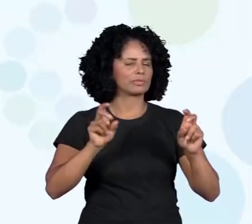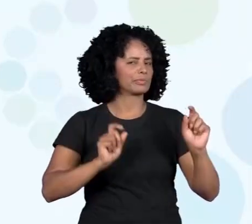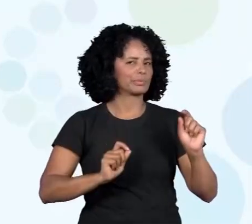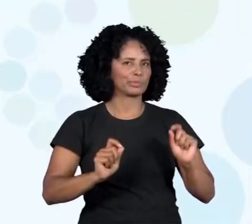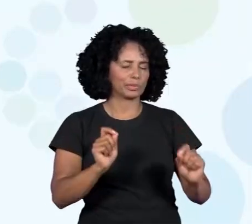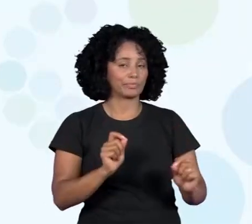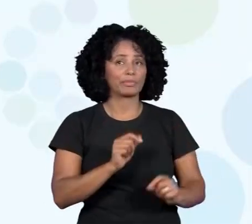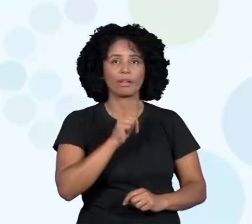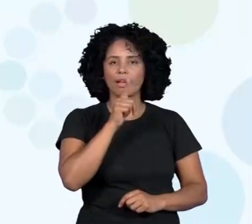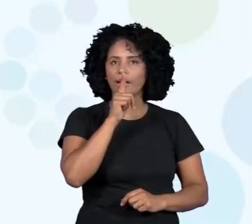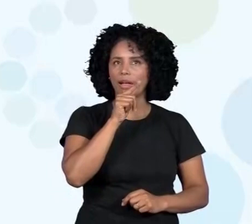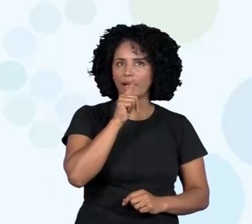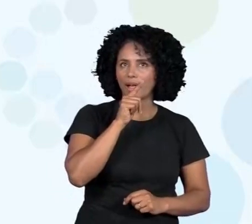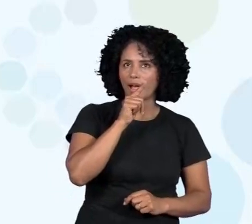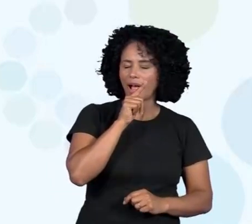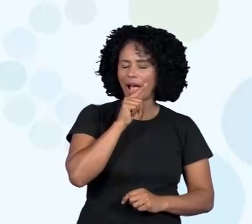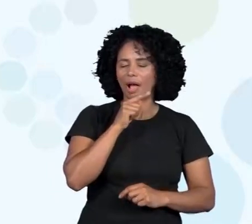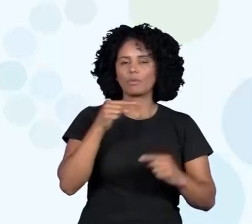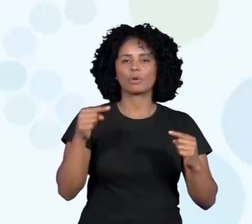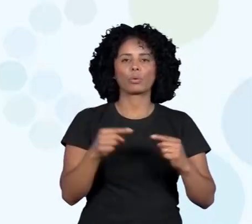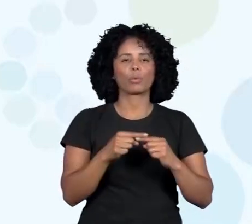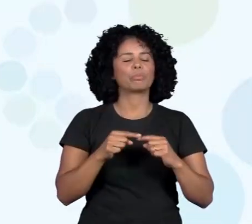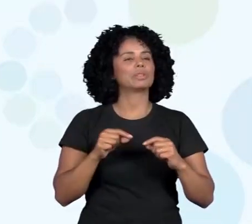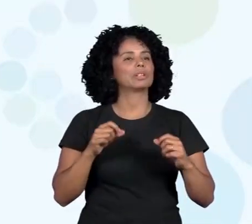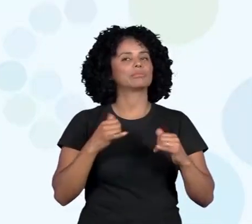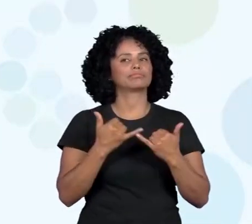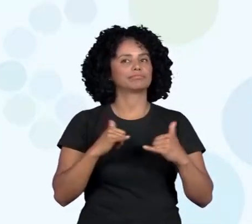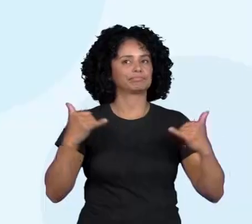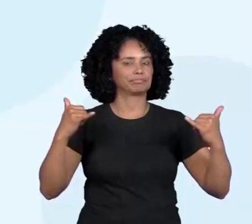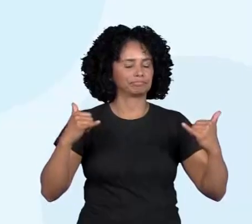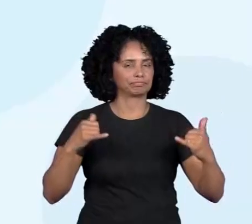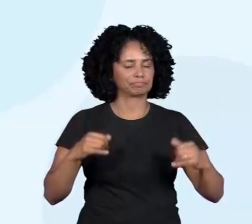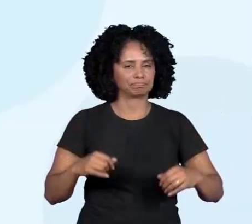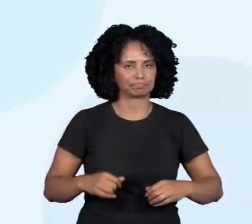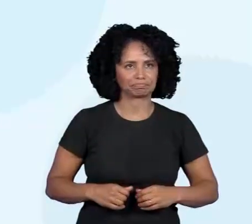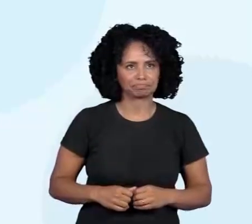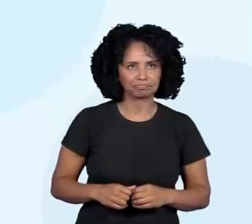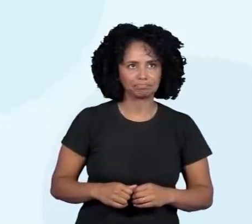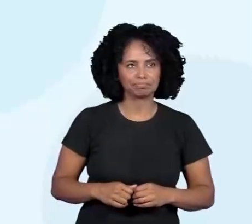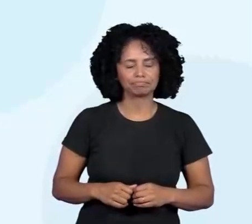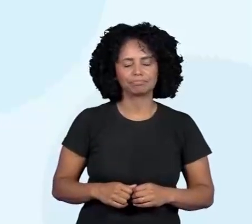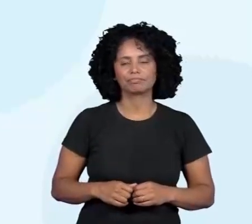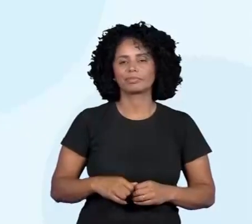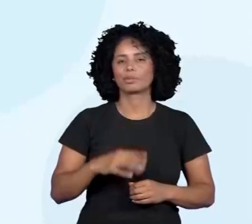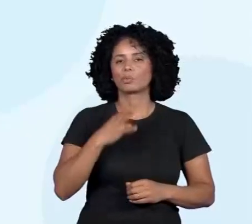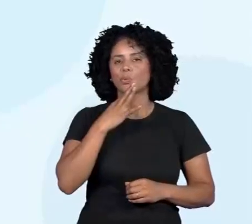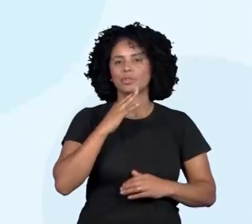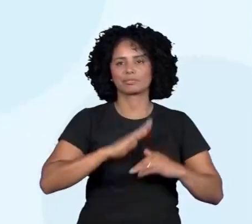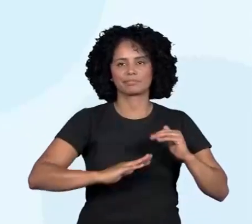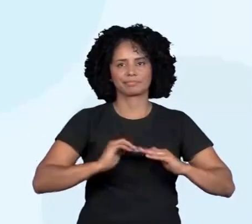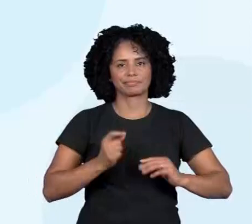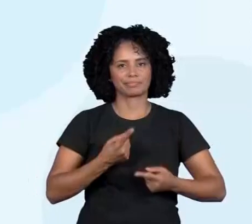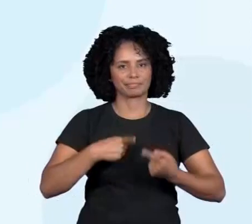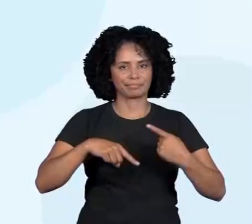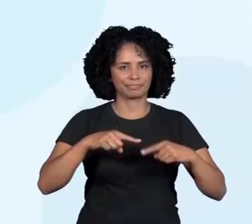Água como Geração de Energia. Vamos conhecer a habilidade desta aula? É